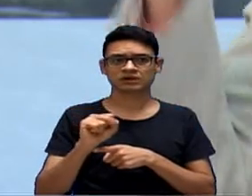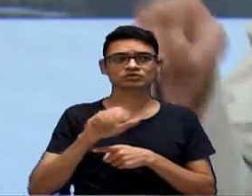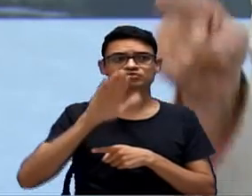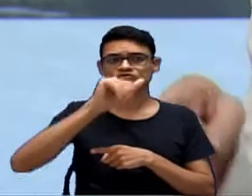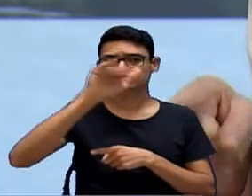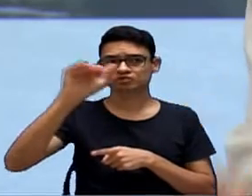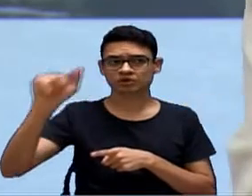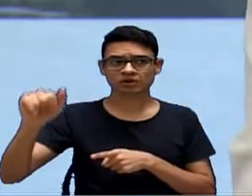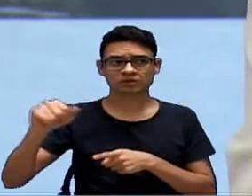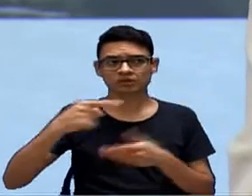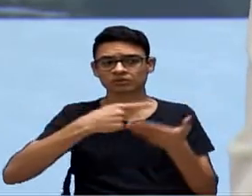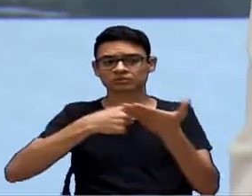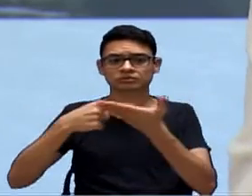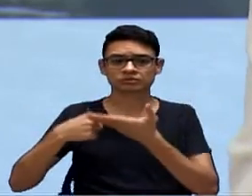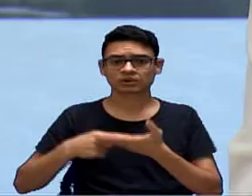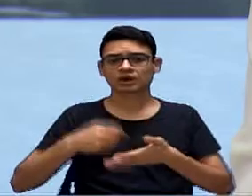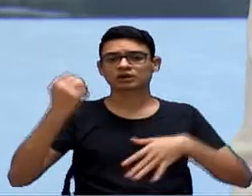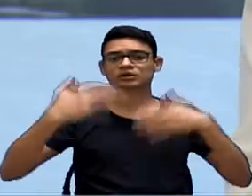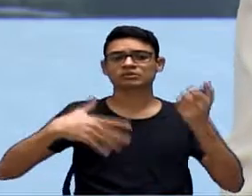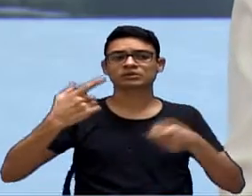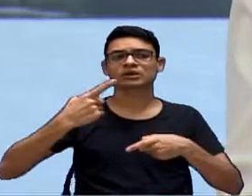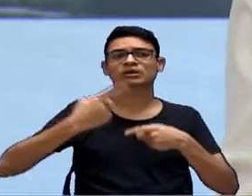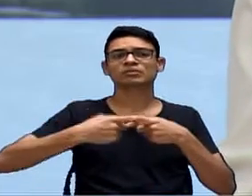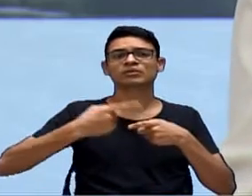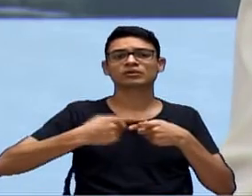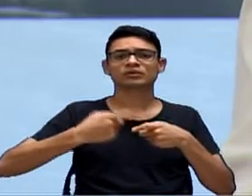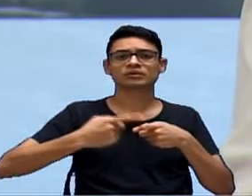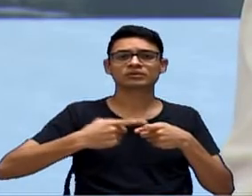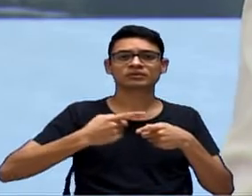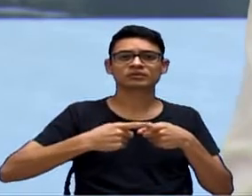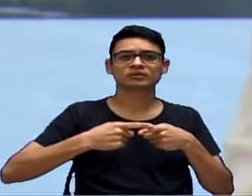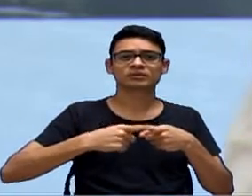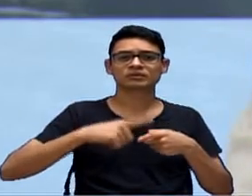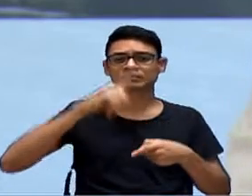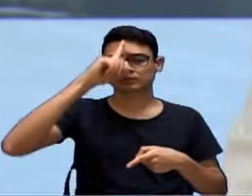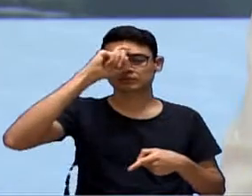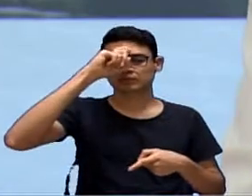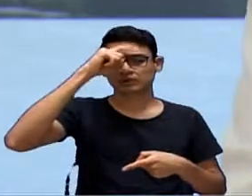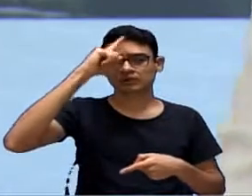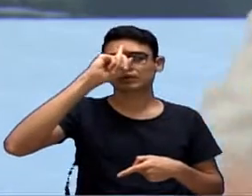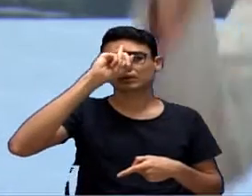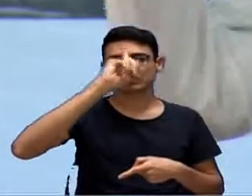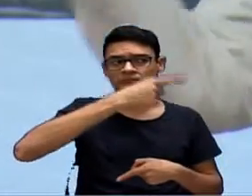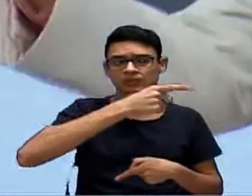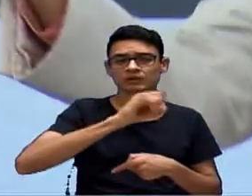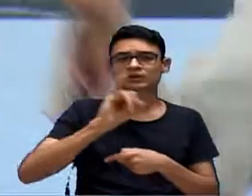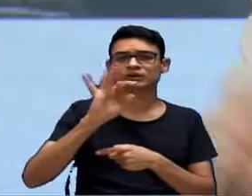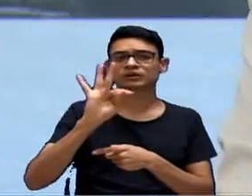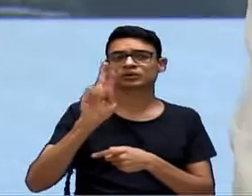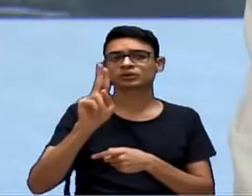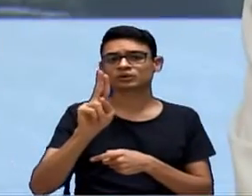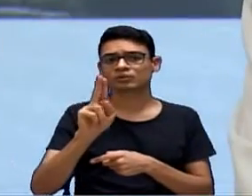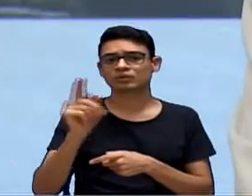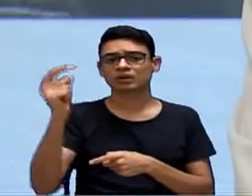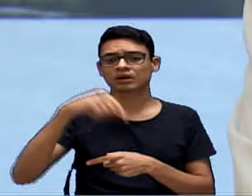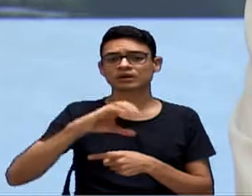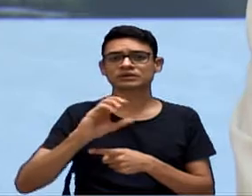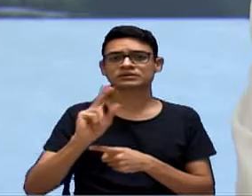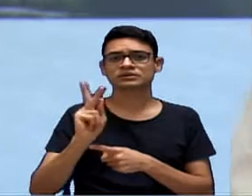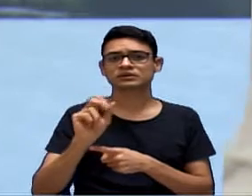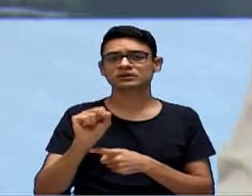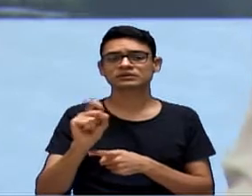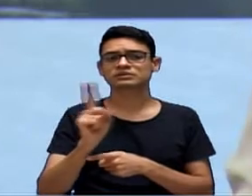esses setores para que eles se expliquem por que eu devo mandar para Santa Casa de Itu ou não para Santa Casa de Sorocaba ou para o CHS. O próximo